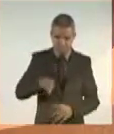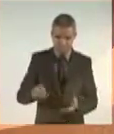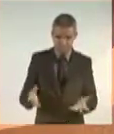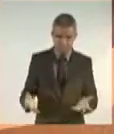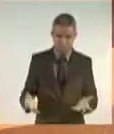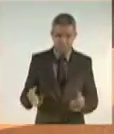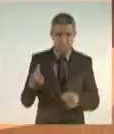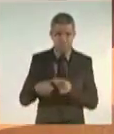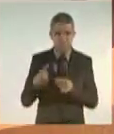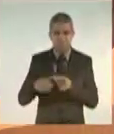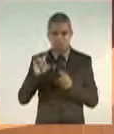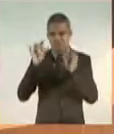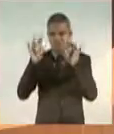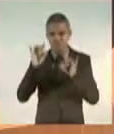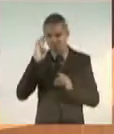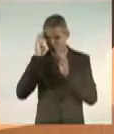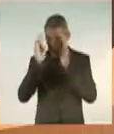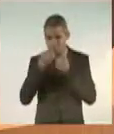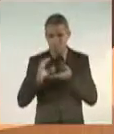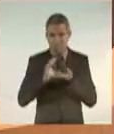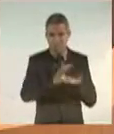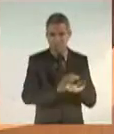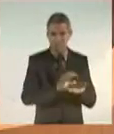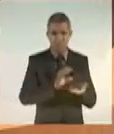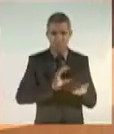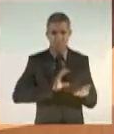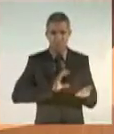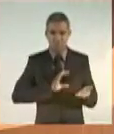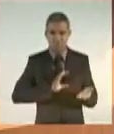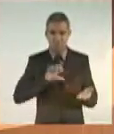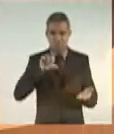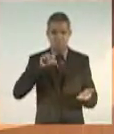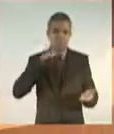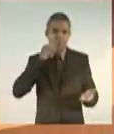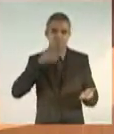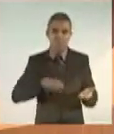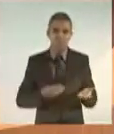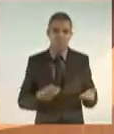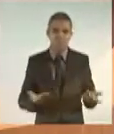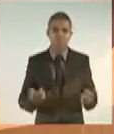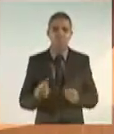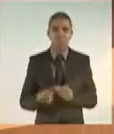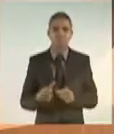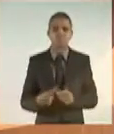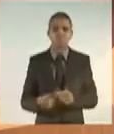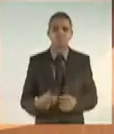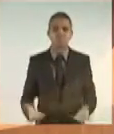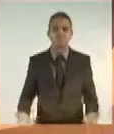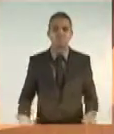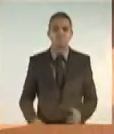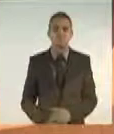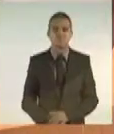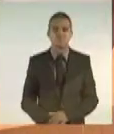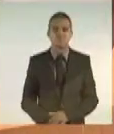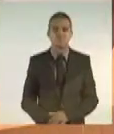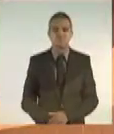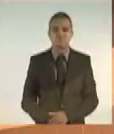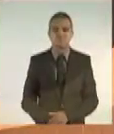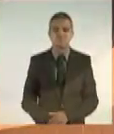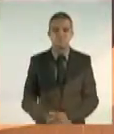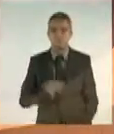fundo a fundo para caixias agora de 9 milhões? Até porque tenho notado que os deputados, nem o